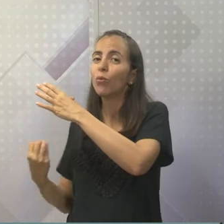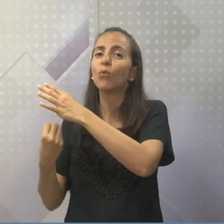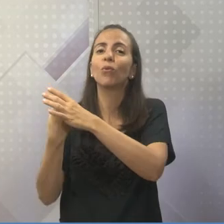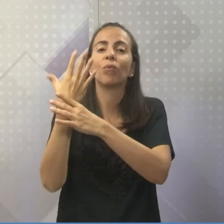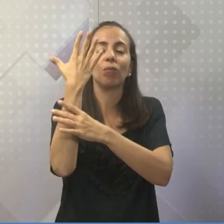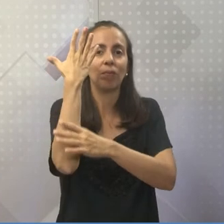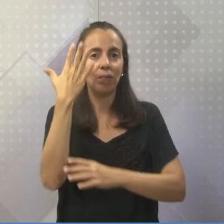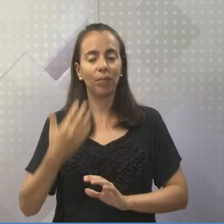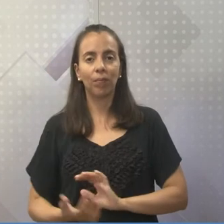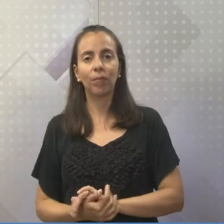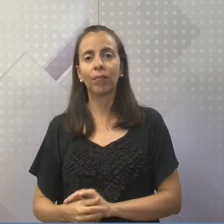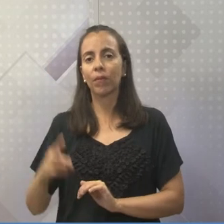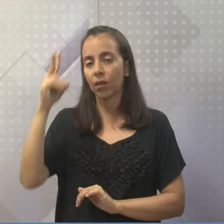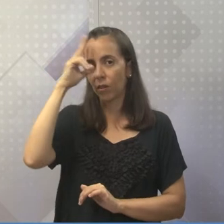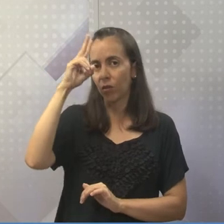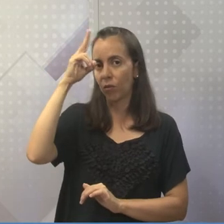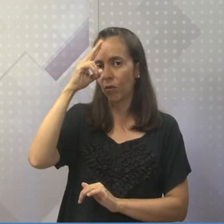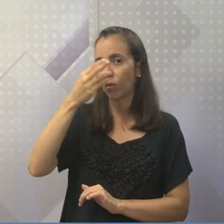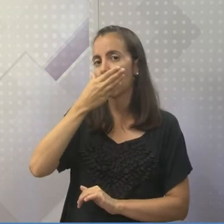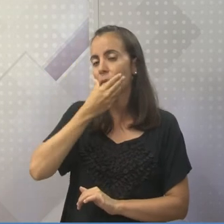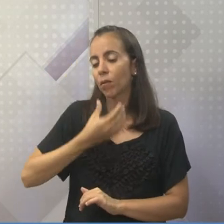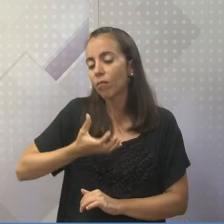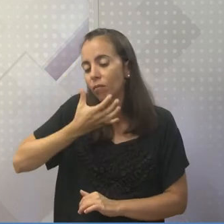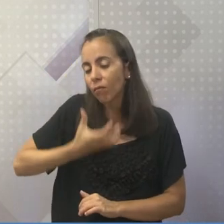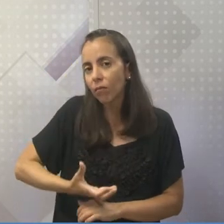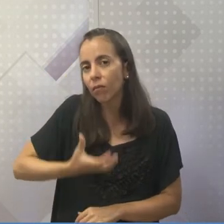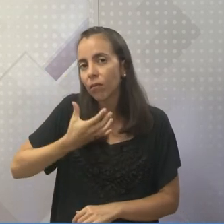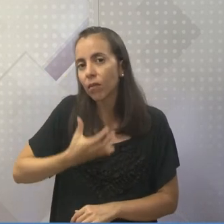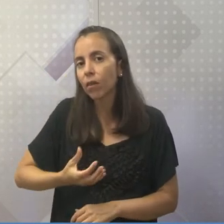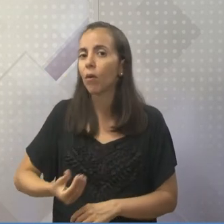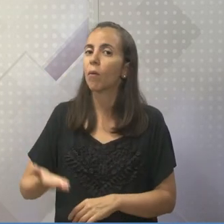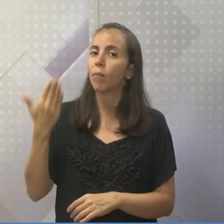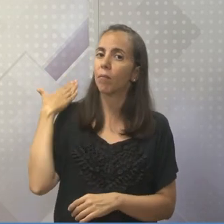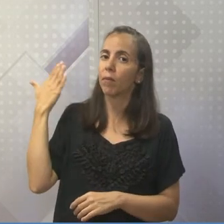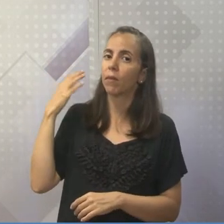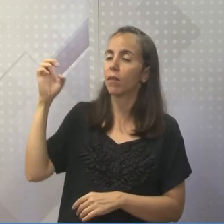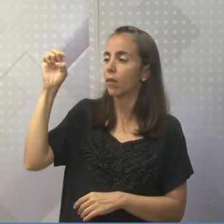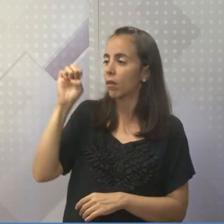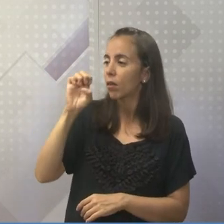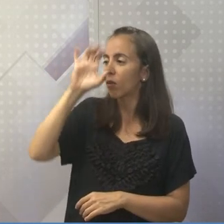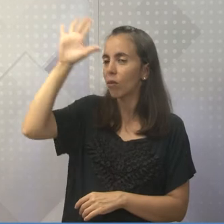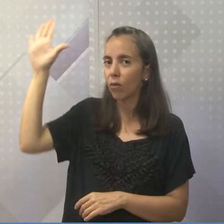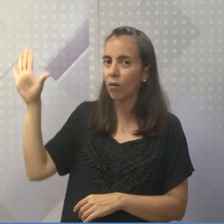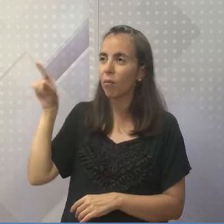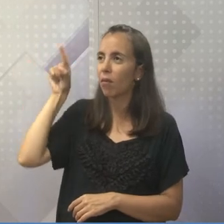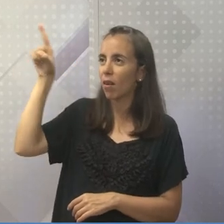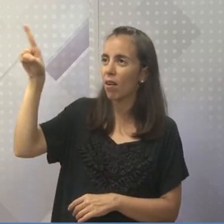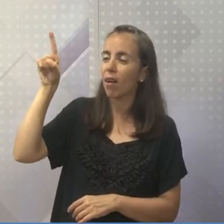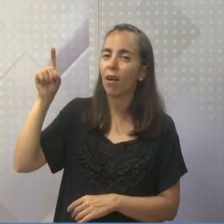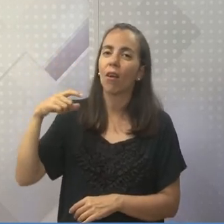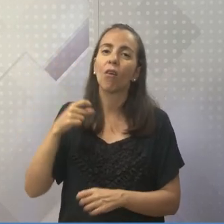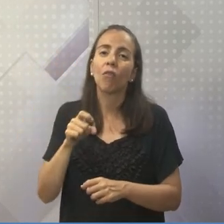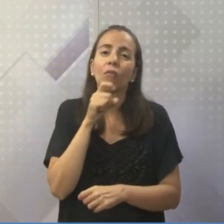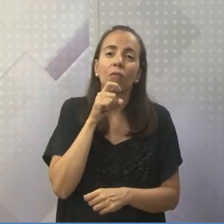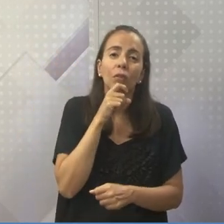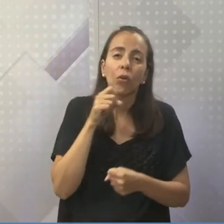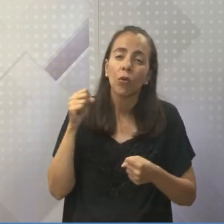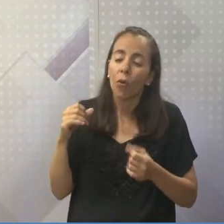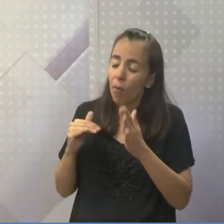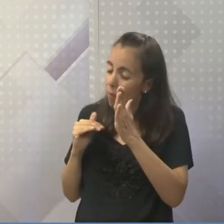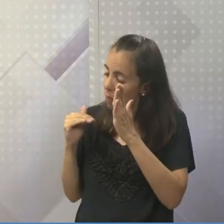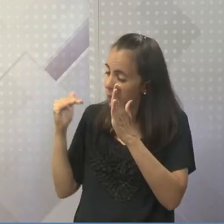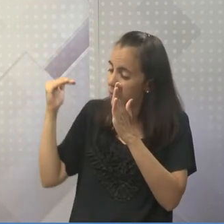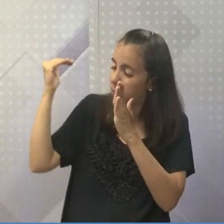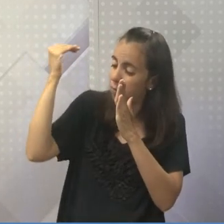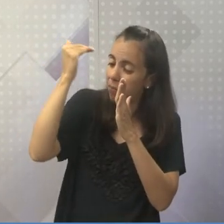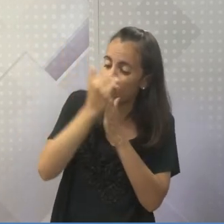atrás. A história conta que naquela época, na Europa, o inverno era muito rigoroso. As pessoas acabavam passando até